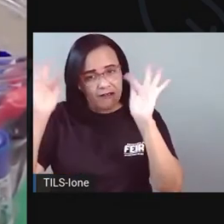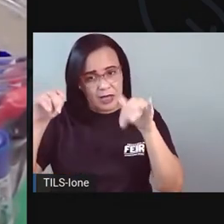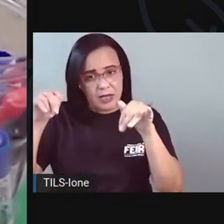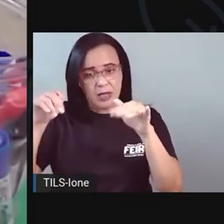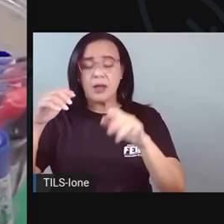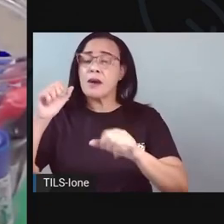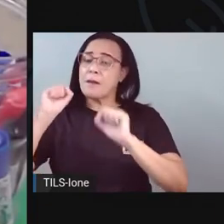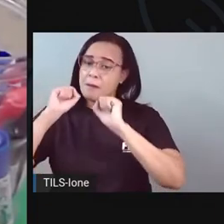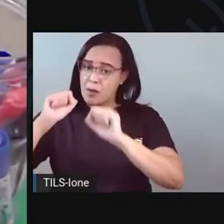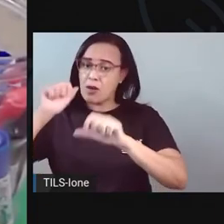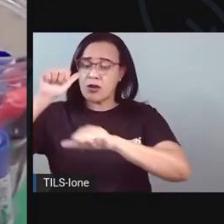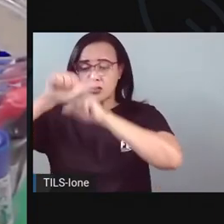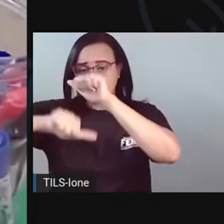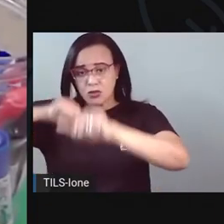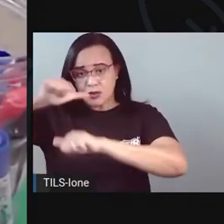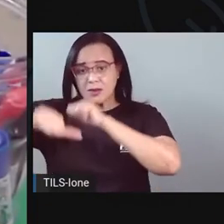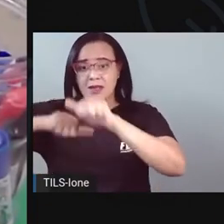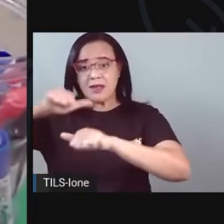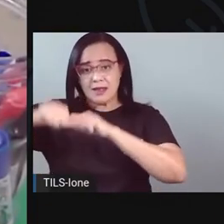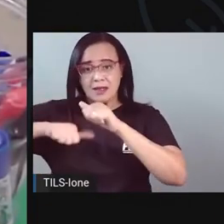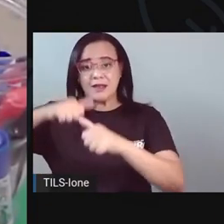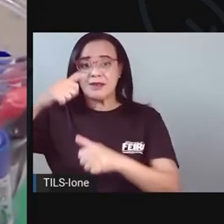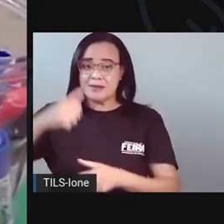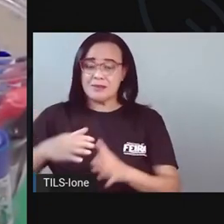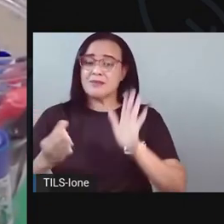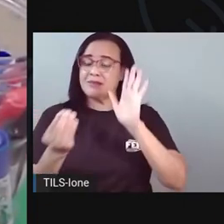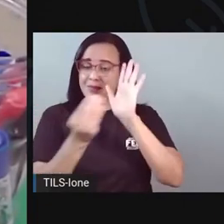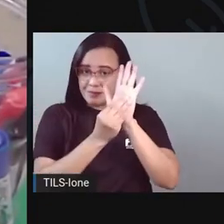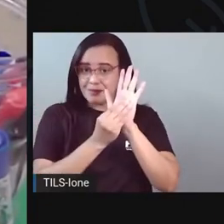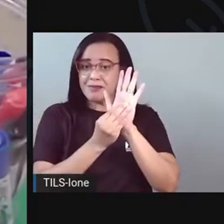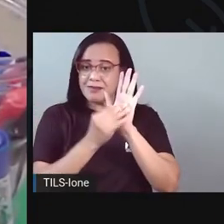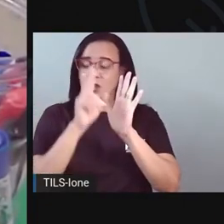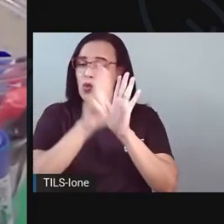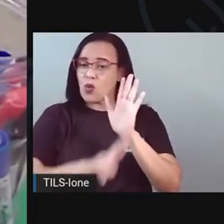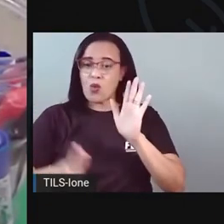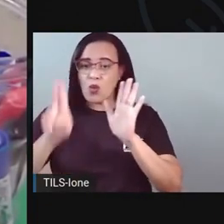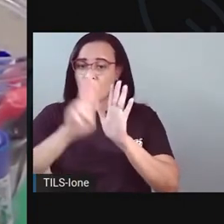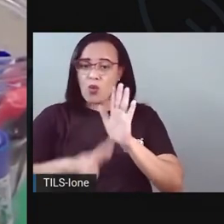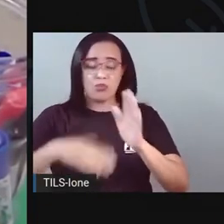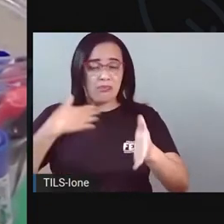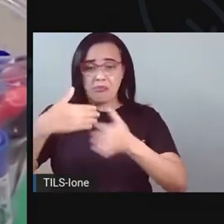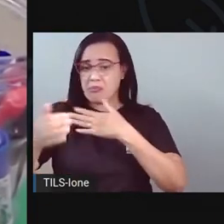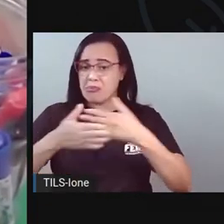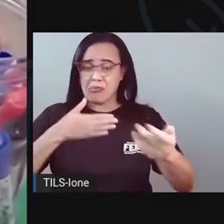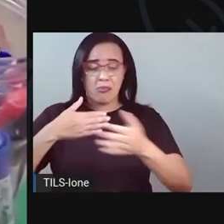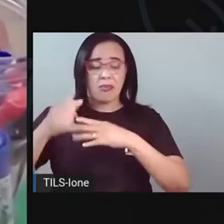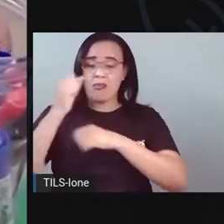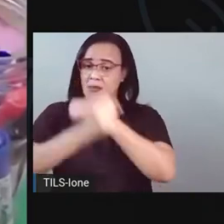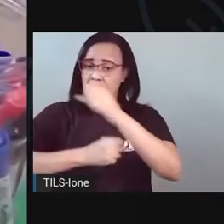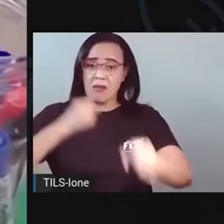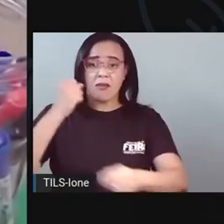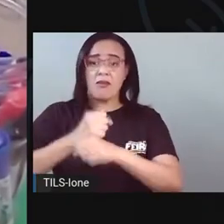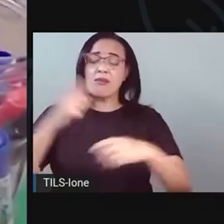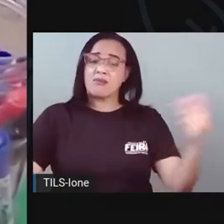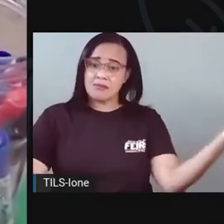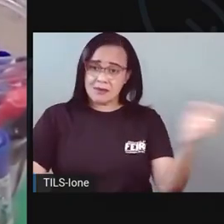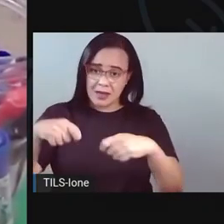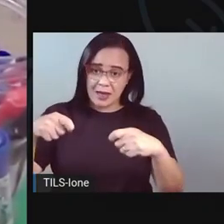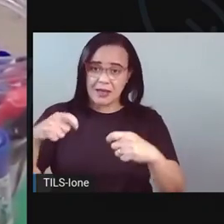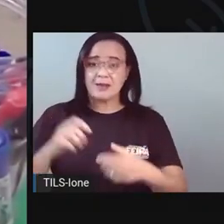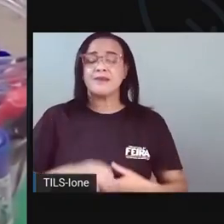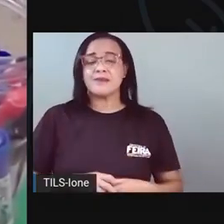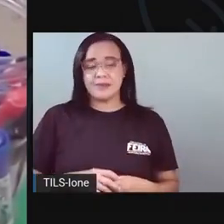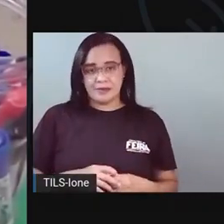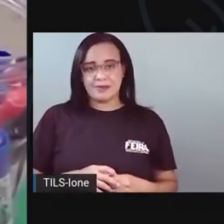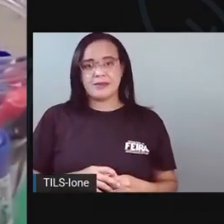que você pode utilizar ele aqui, ó. Em qualquer ano. Ano. Por quê? Porque você vai fazer isso aqui, ó.